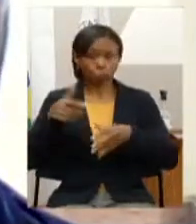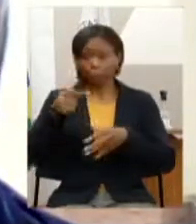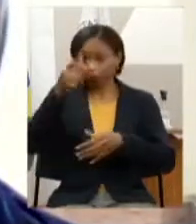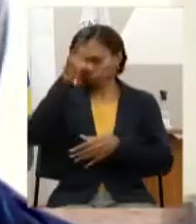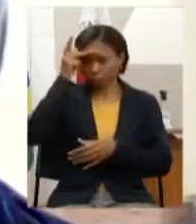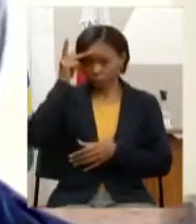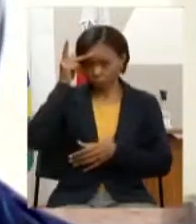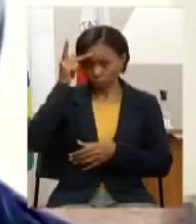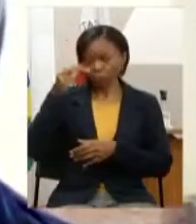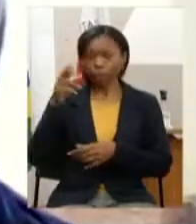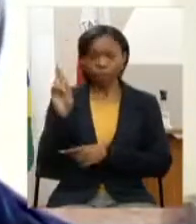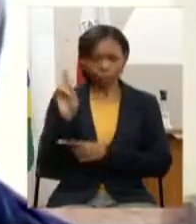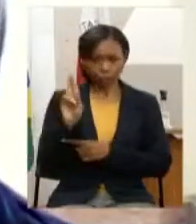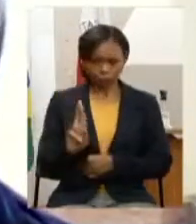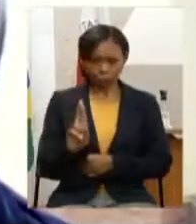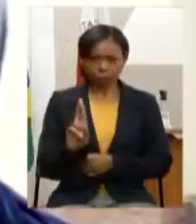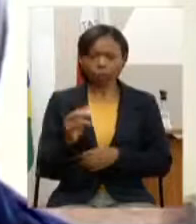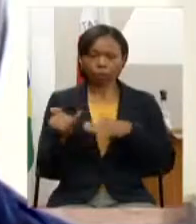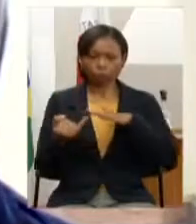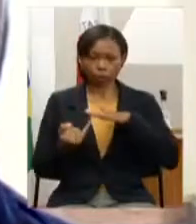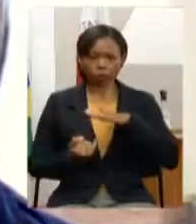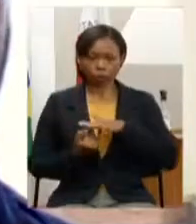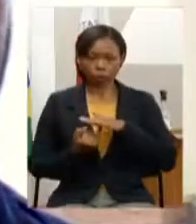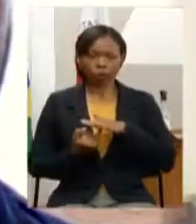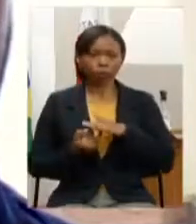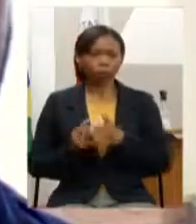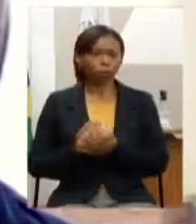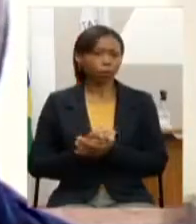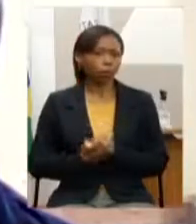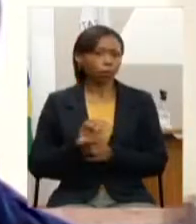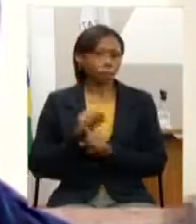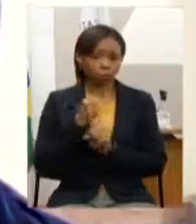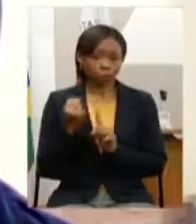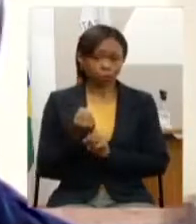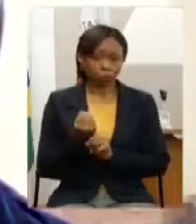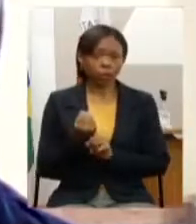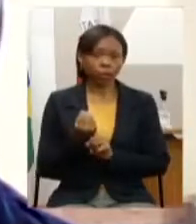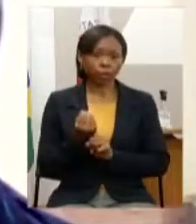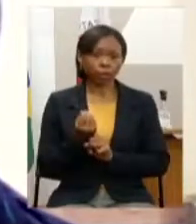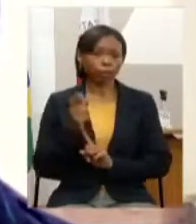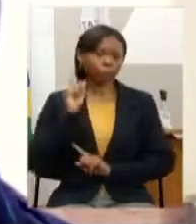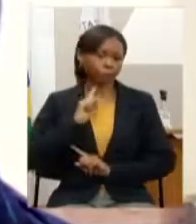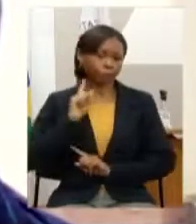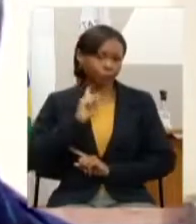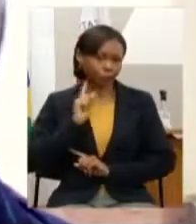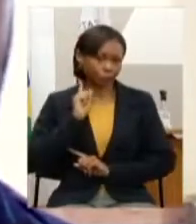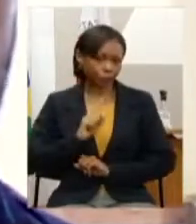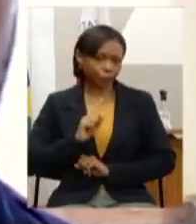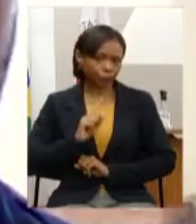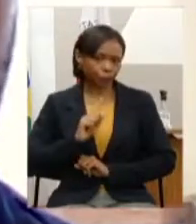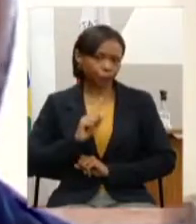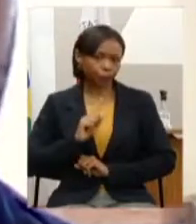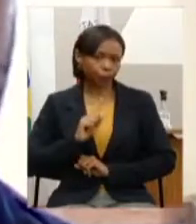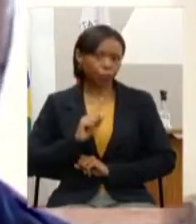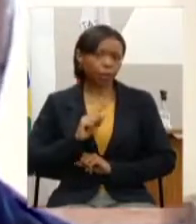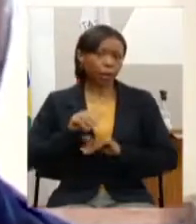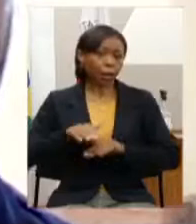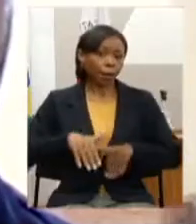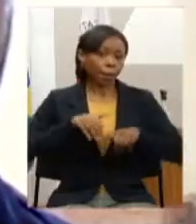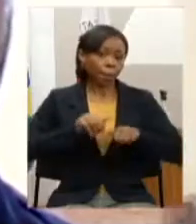entidades o sistema a sociedade mineira de dinheiro agrônico a marcha das margaridas